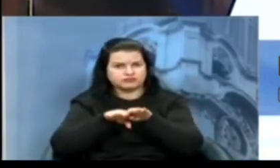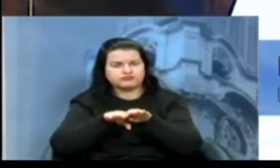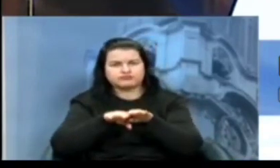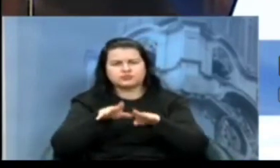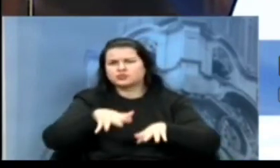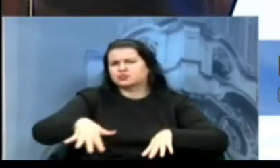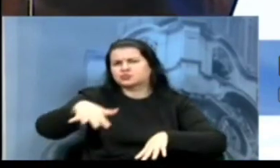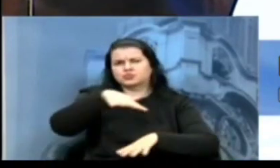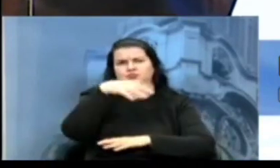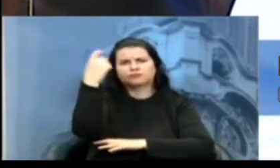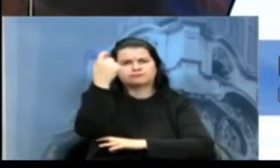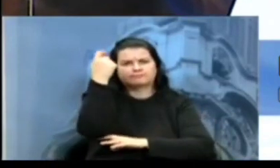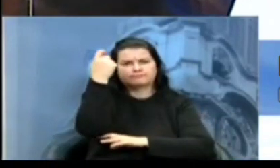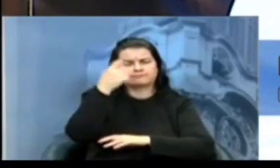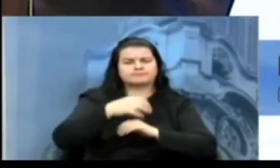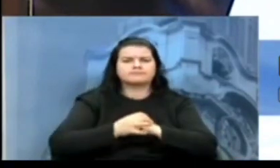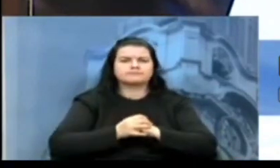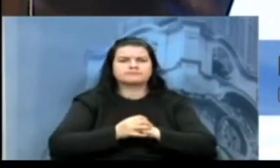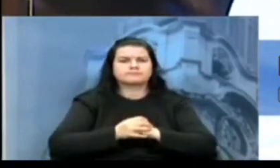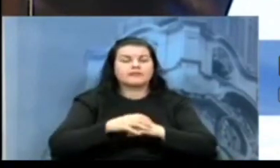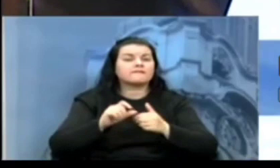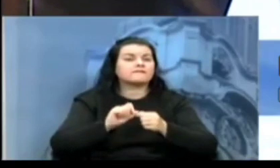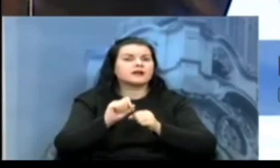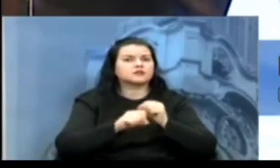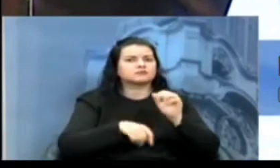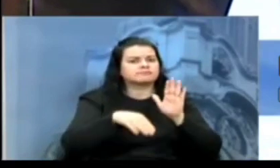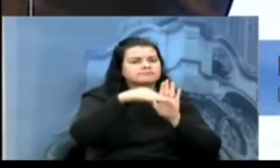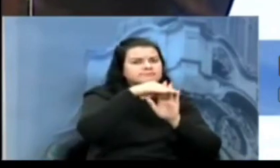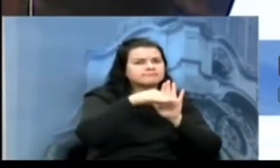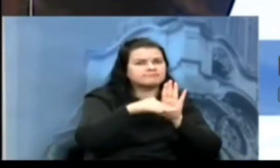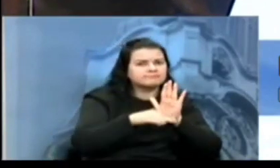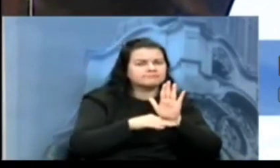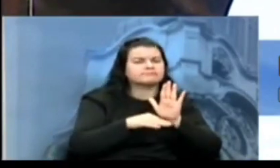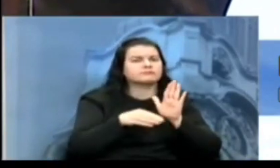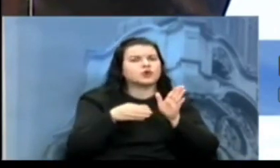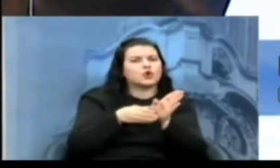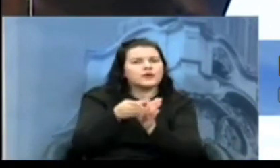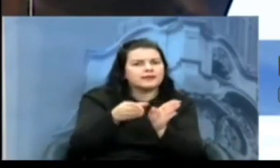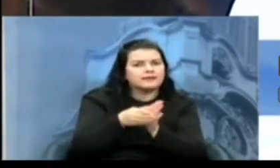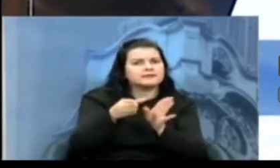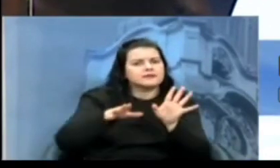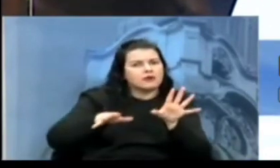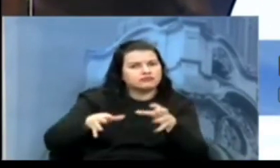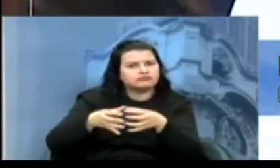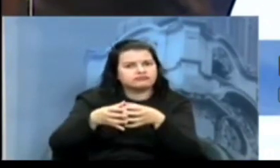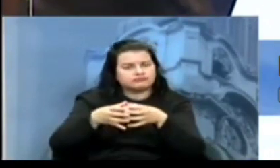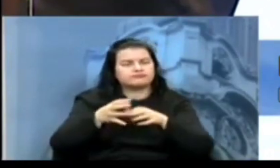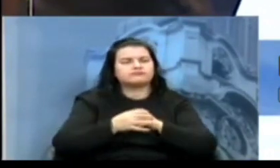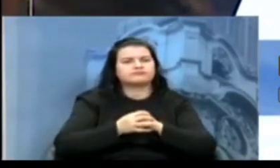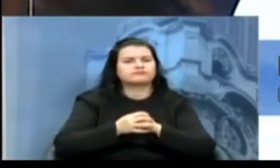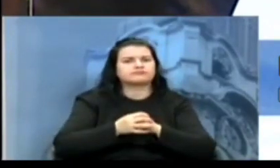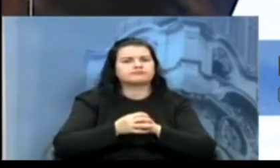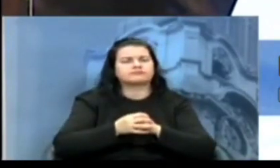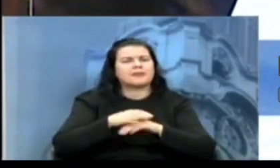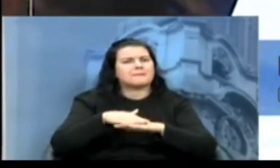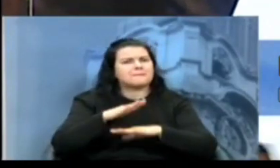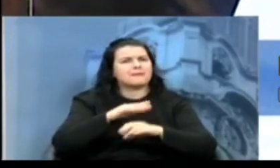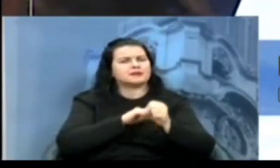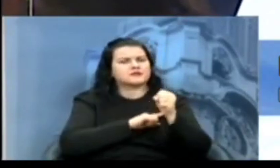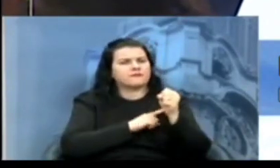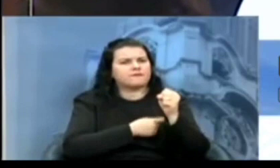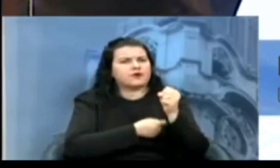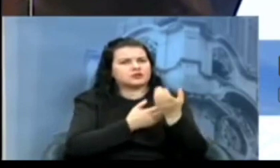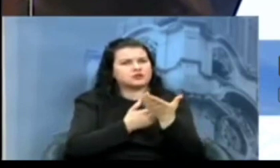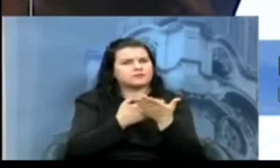todo o Rio Grande do Sul, através de protocolo de orientação integrada. Fortalecemos as atividades de inteligência